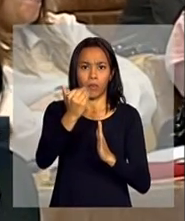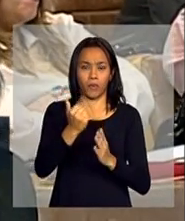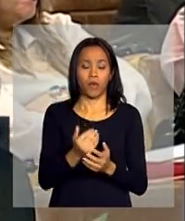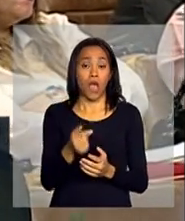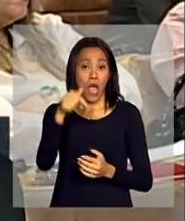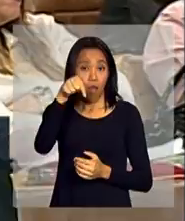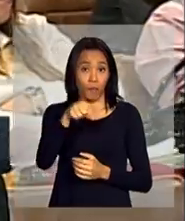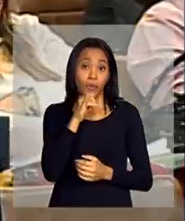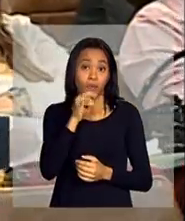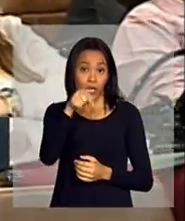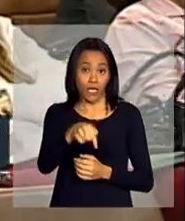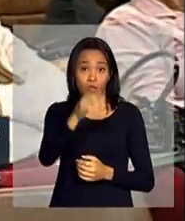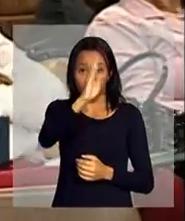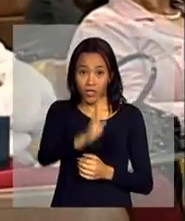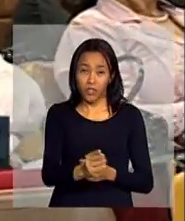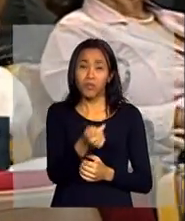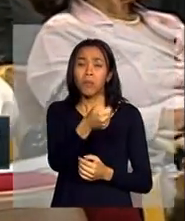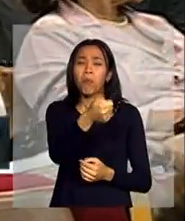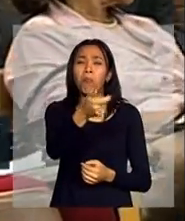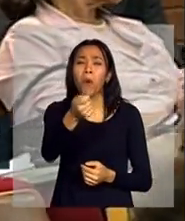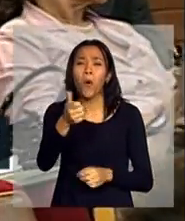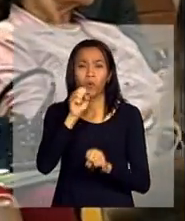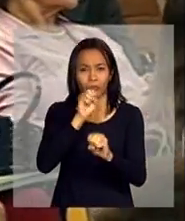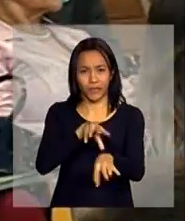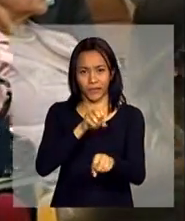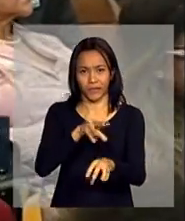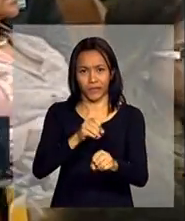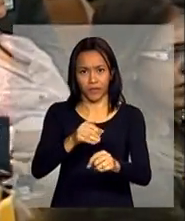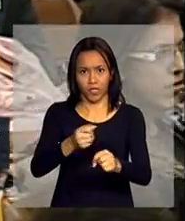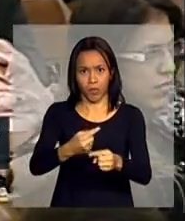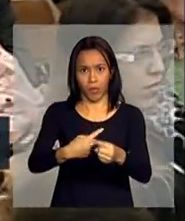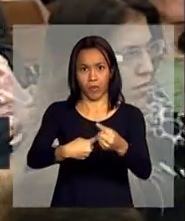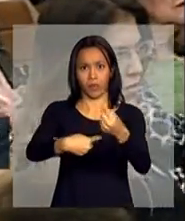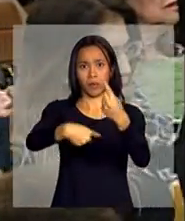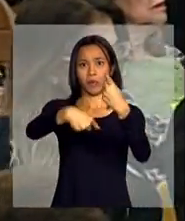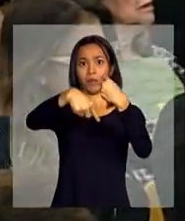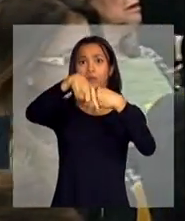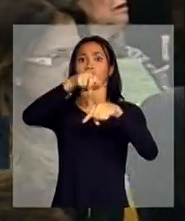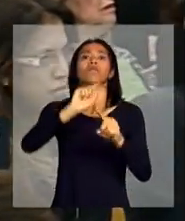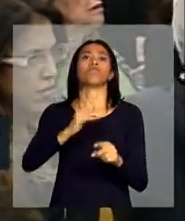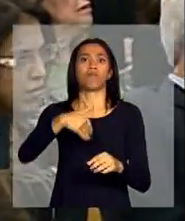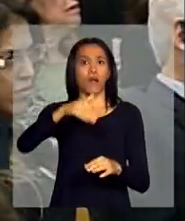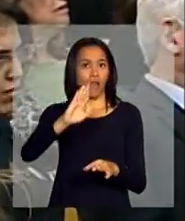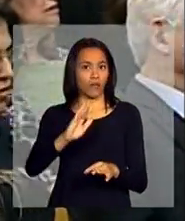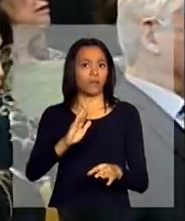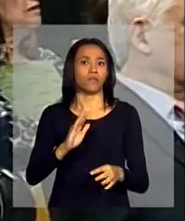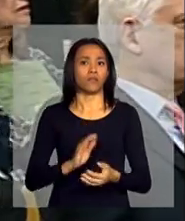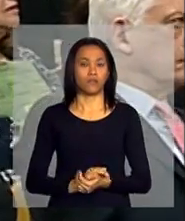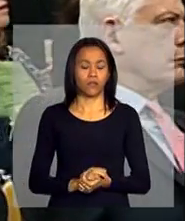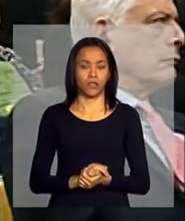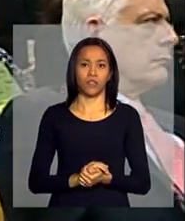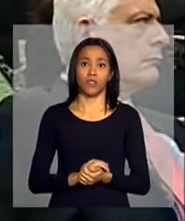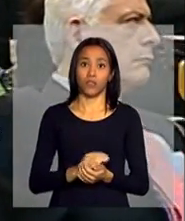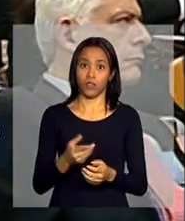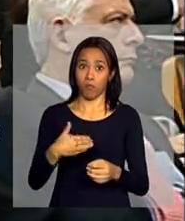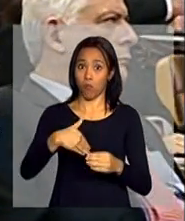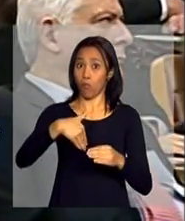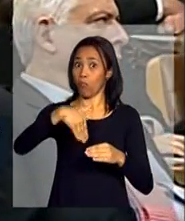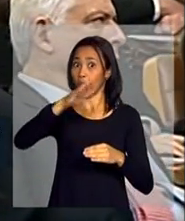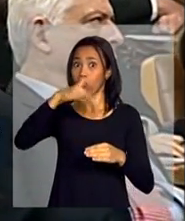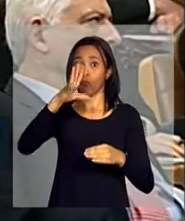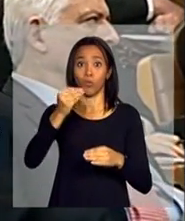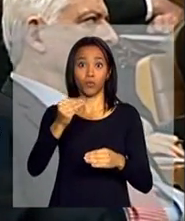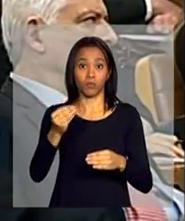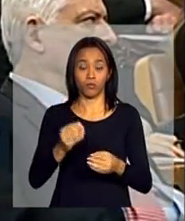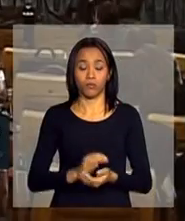Aqui no Brasil, quem tem pouca educação, uma que está progredindo mais e de uma maneira bem mais alta, que eu acho que